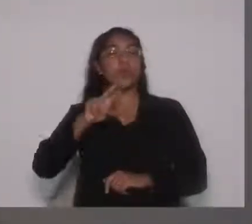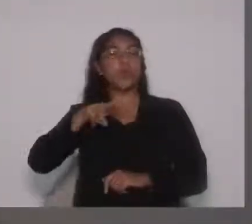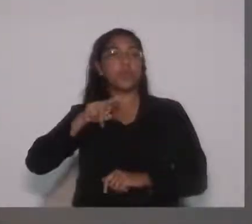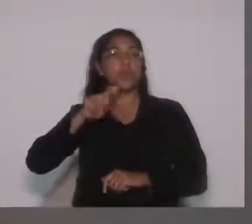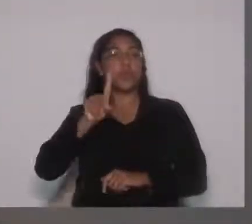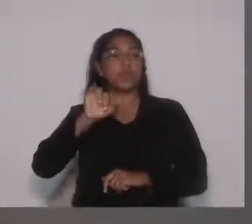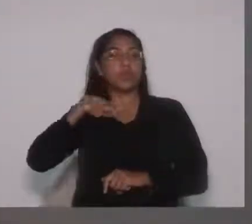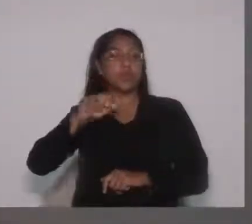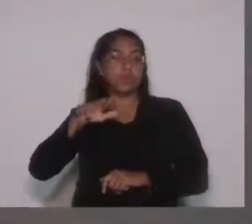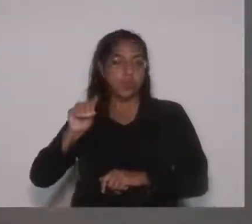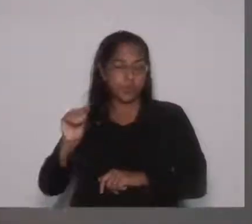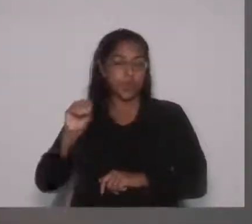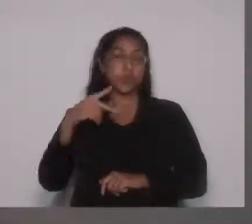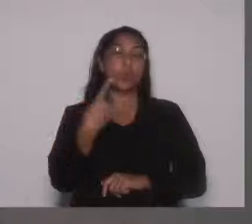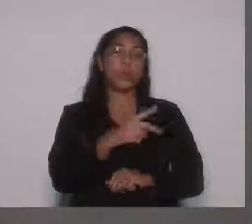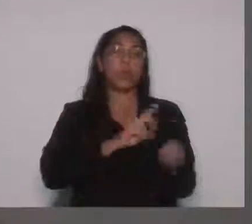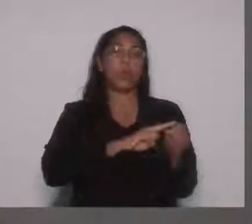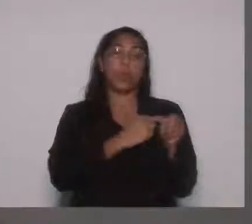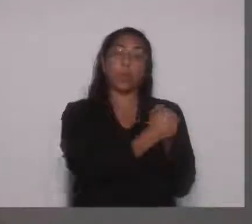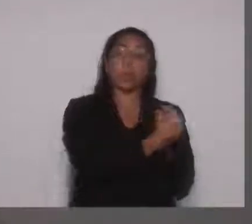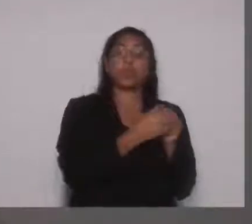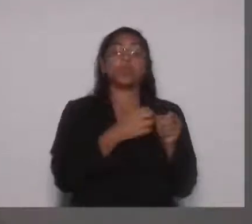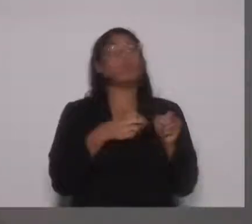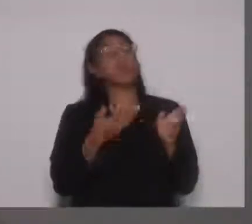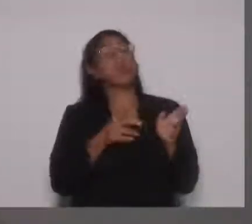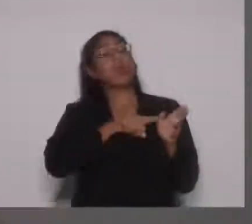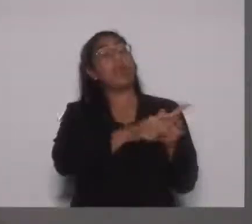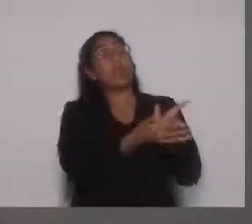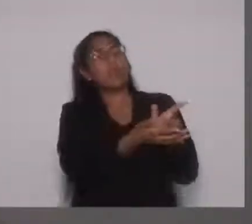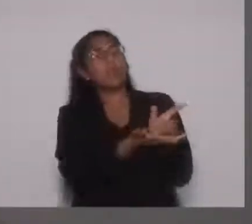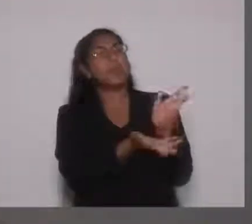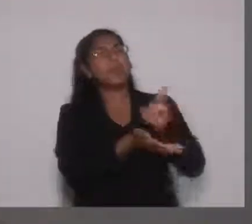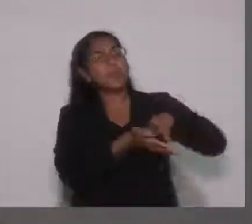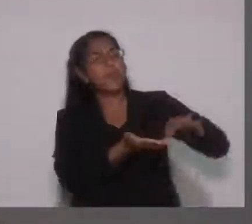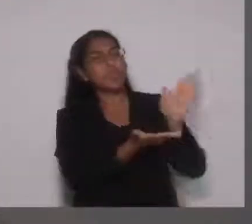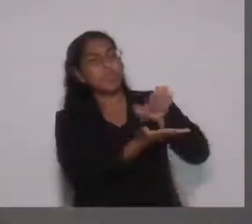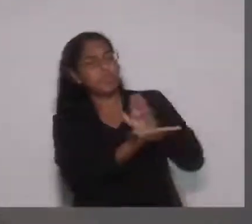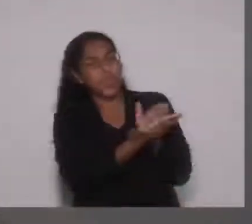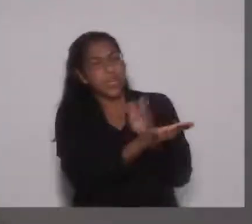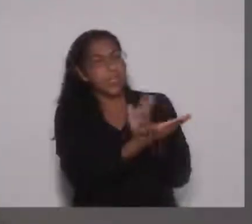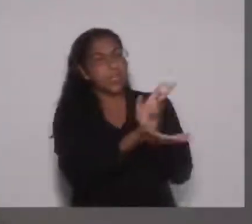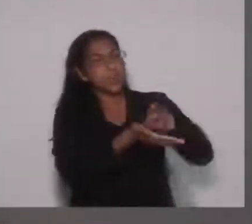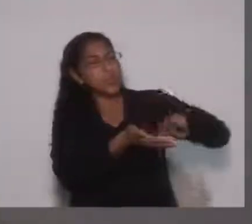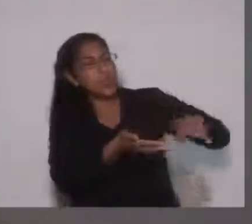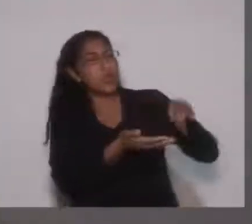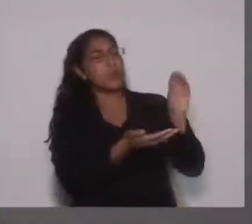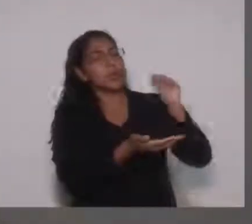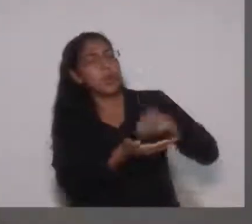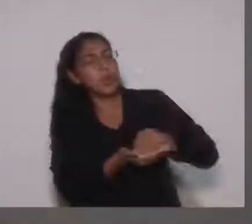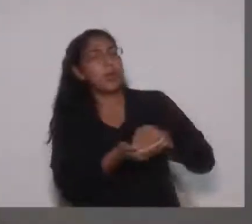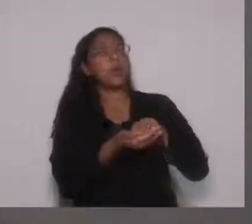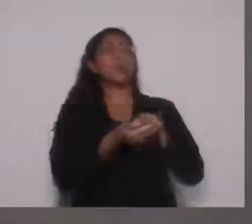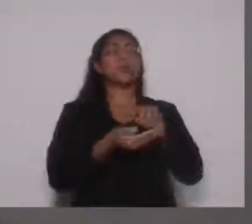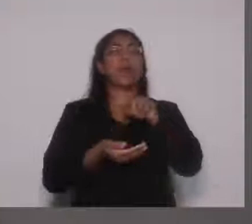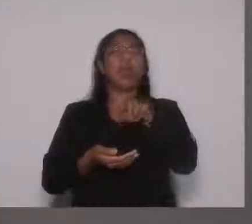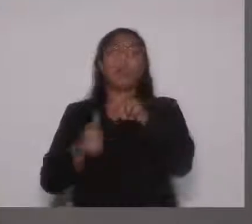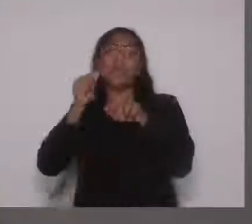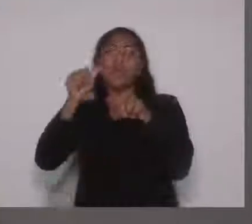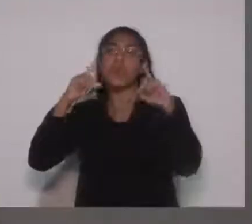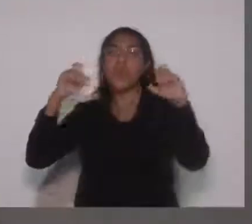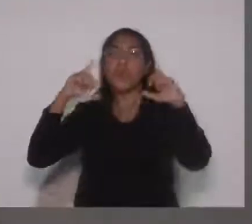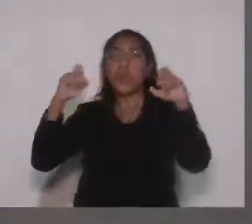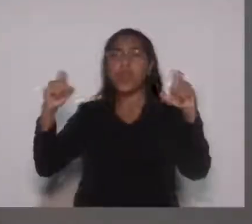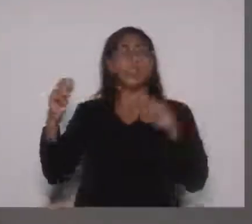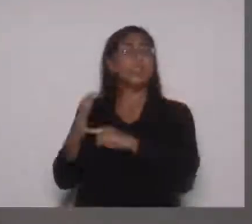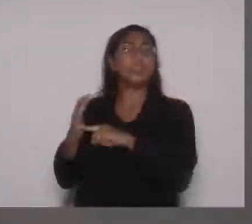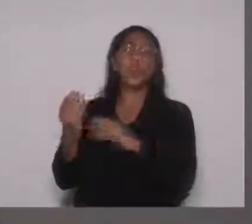Então é um material que vai trazer estatísticas, casos de violência, como se prevenir, como denunciar e qual o protocolo